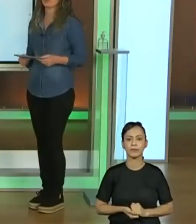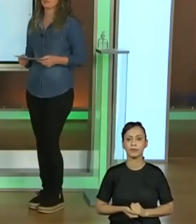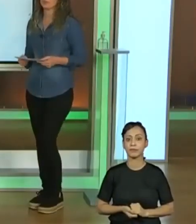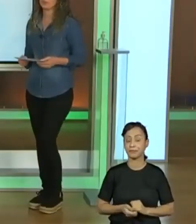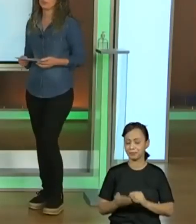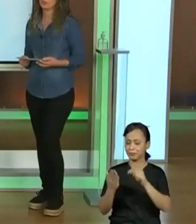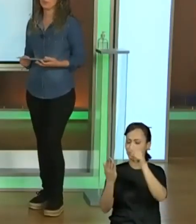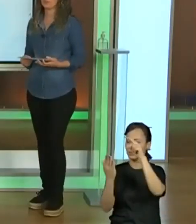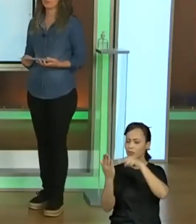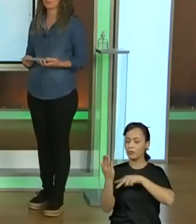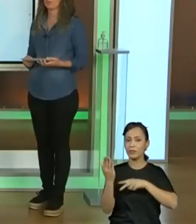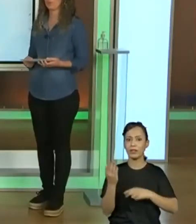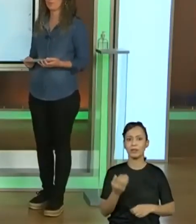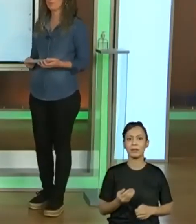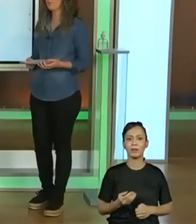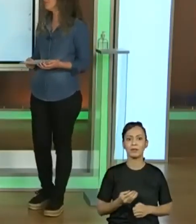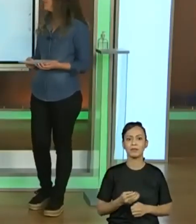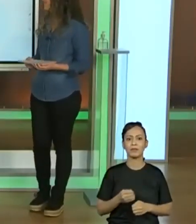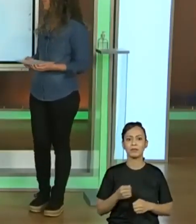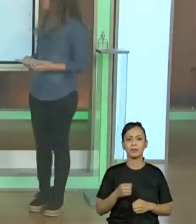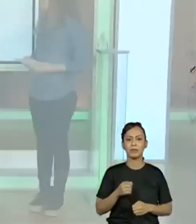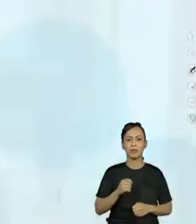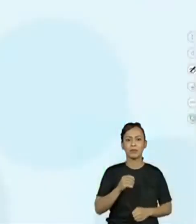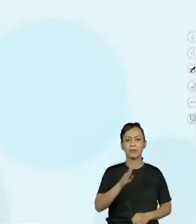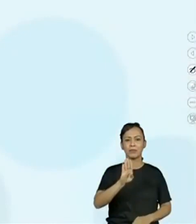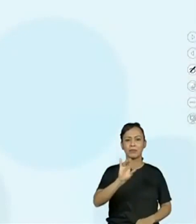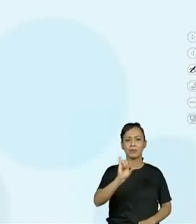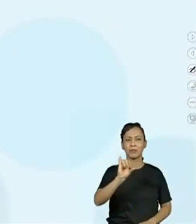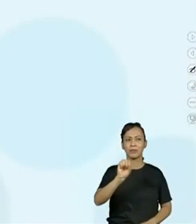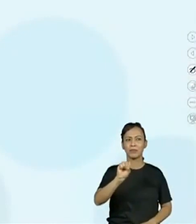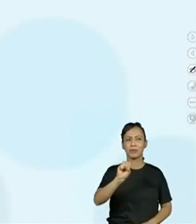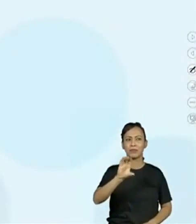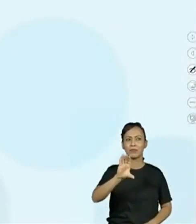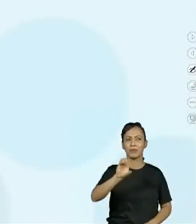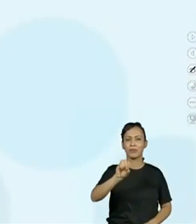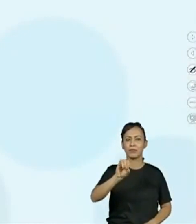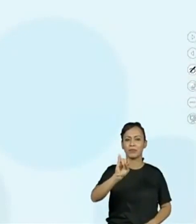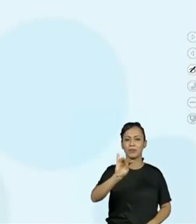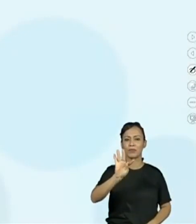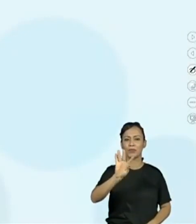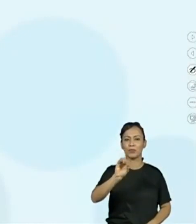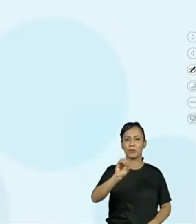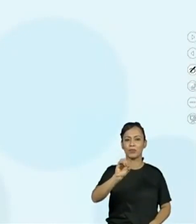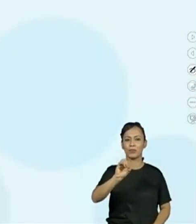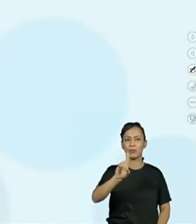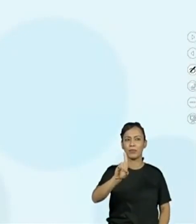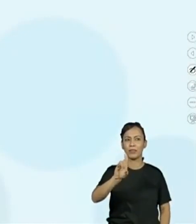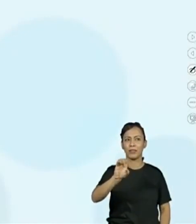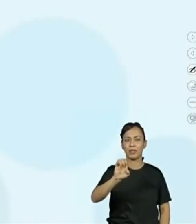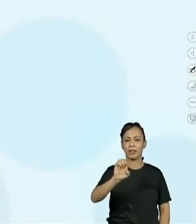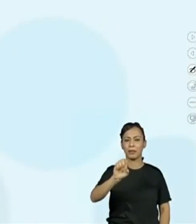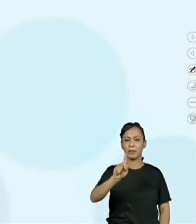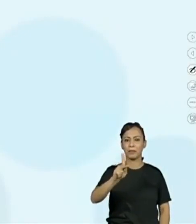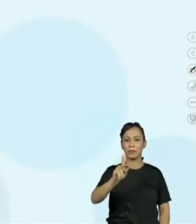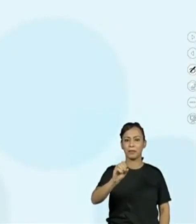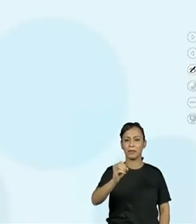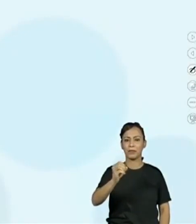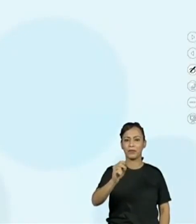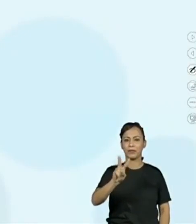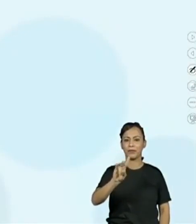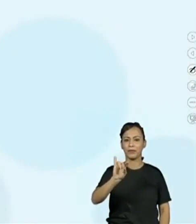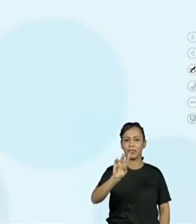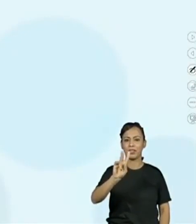Biscoito de polvilho. Biscoito de polvilho.